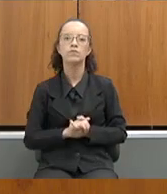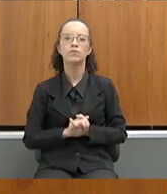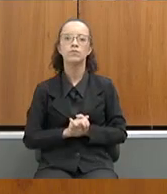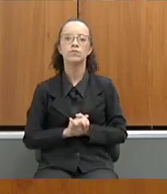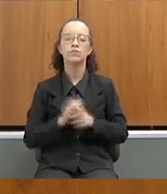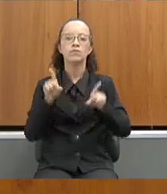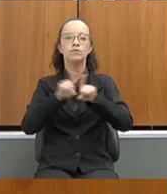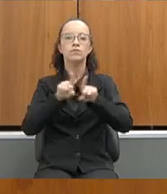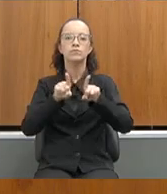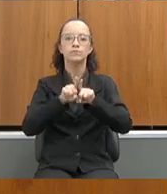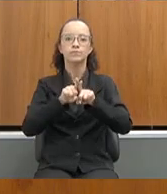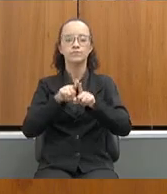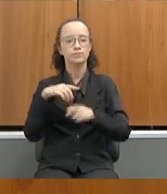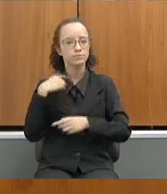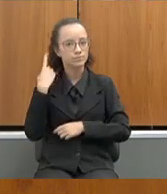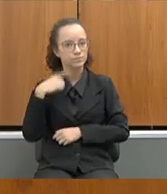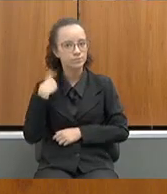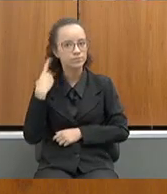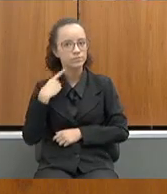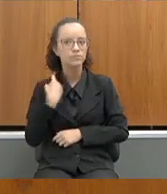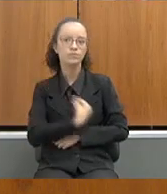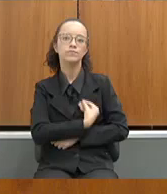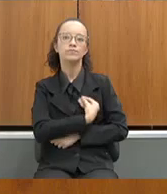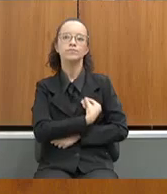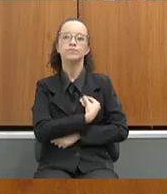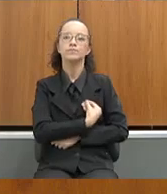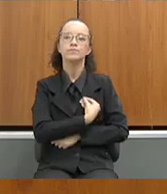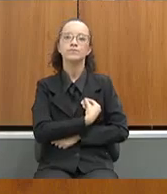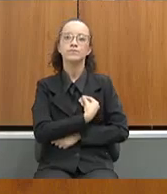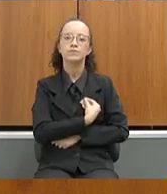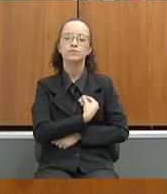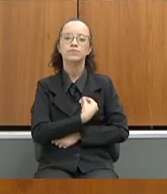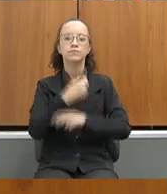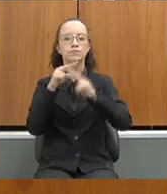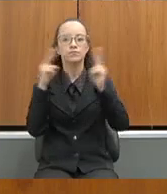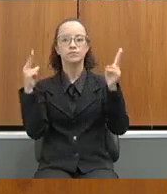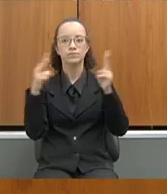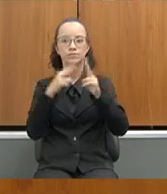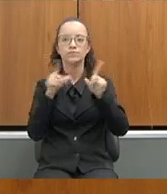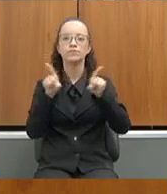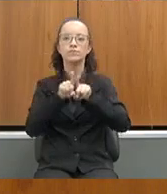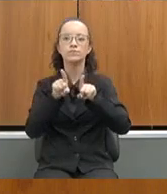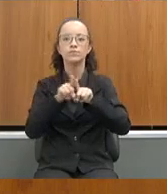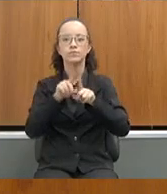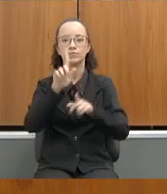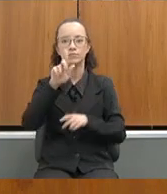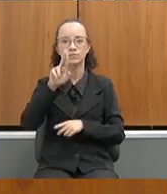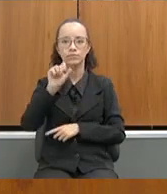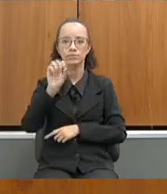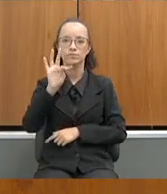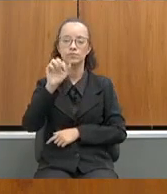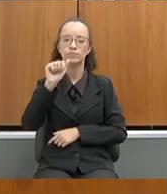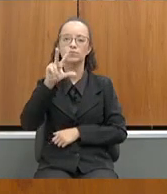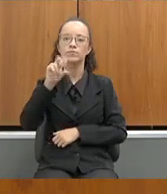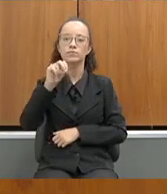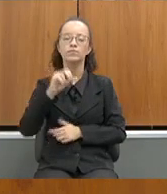caros deputados aqui presentes e remotamente, deputado Gustavo Santana,